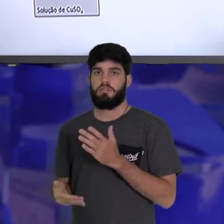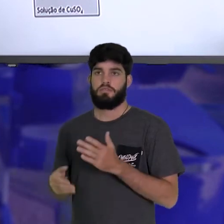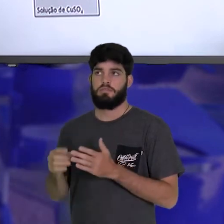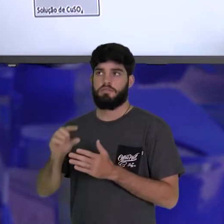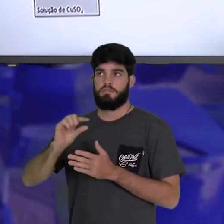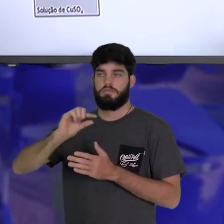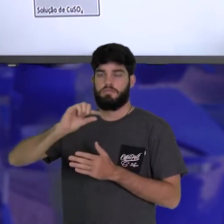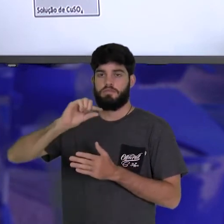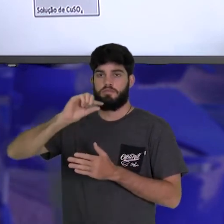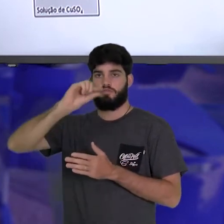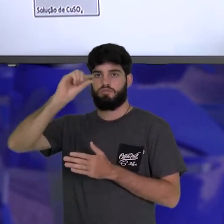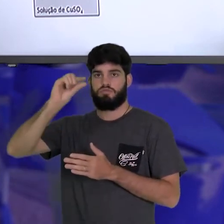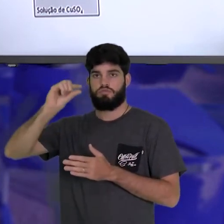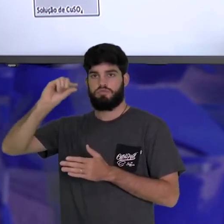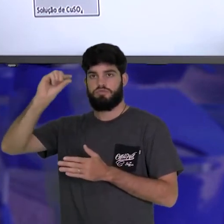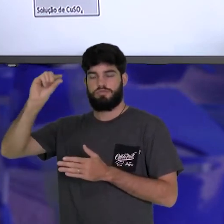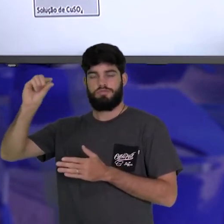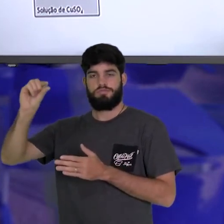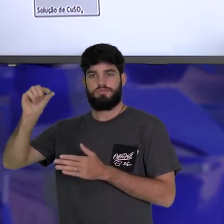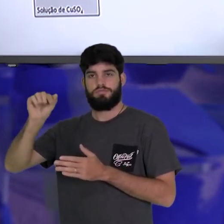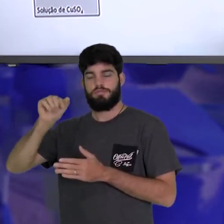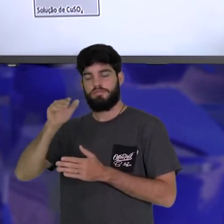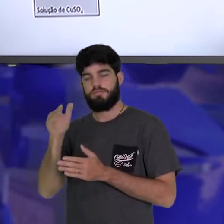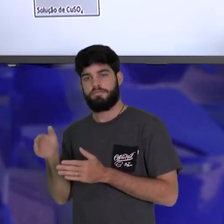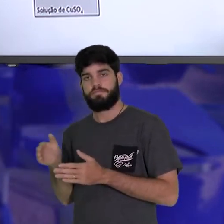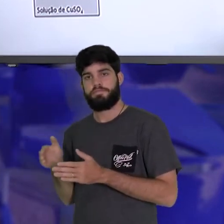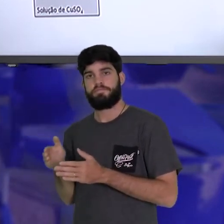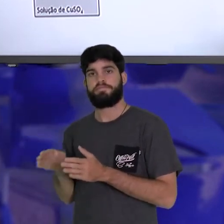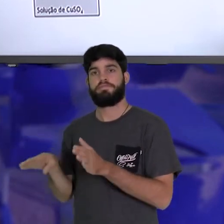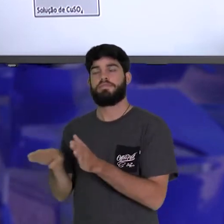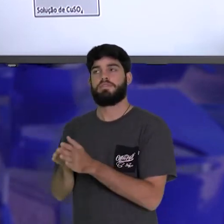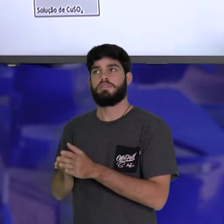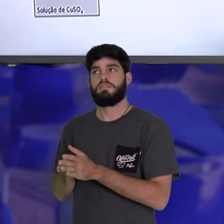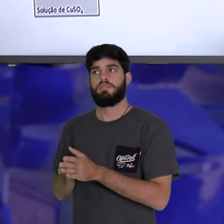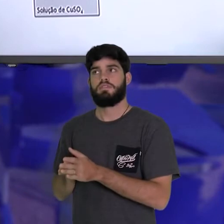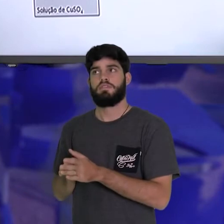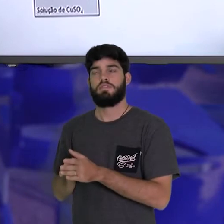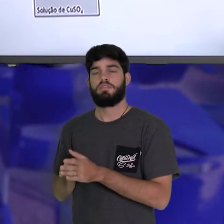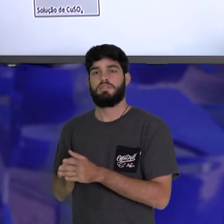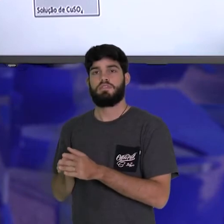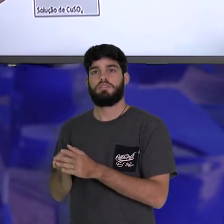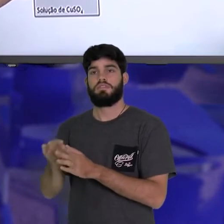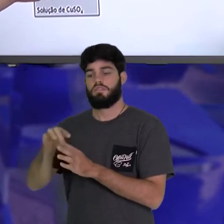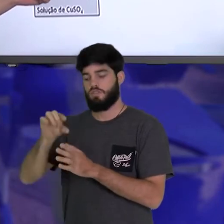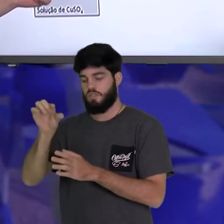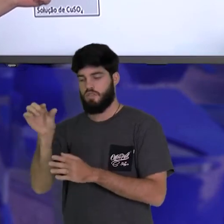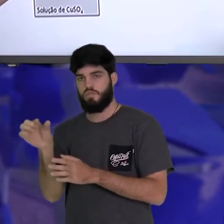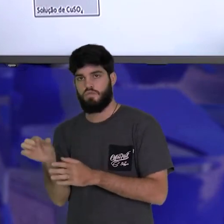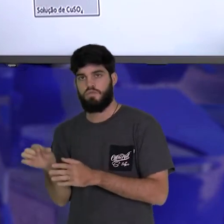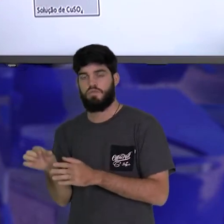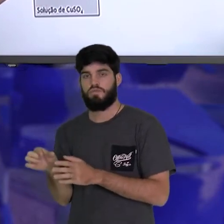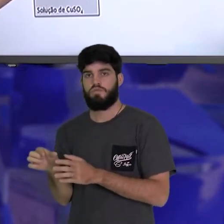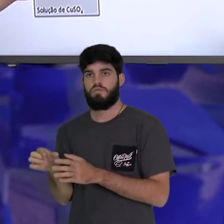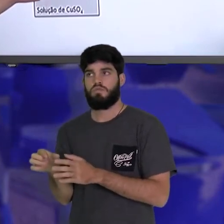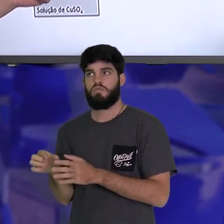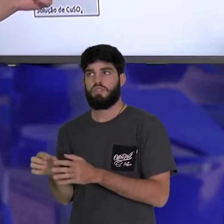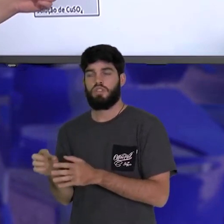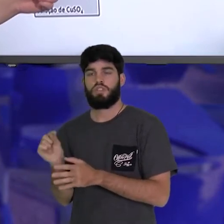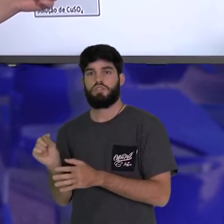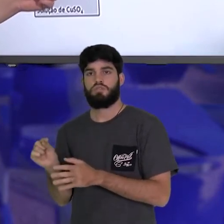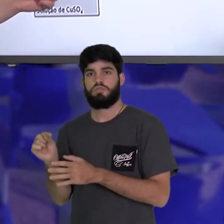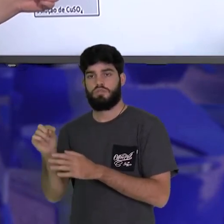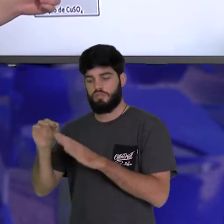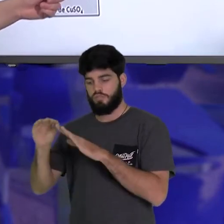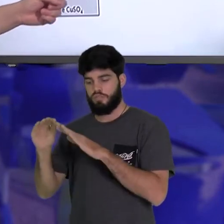ele vai percorrer esse caminho aqui, e aí, ao chegar aqui, ele vai cair aqui, e aí, no que ele